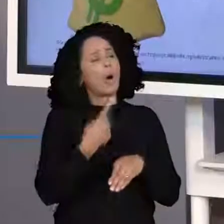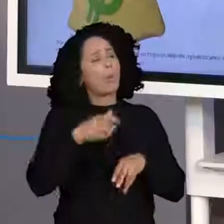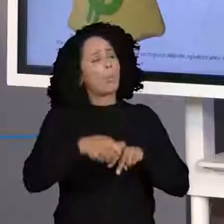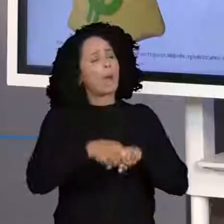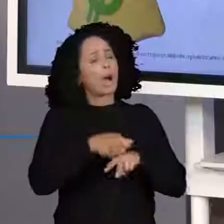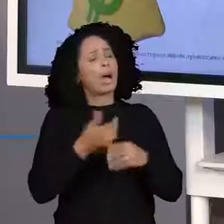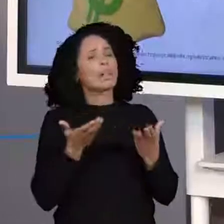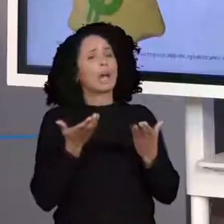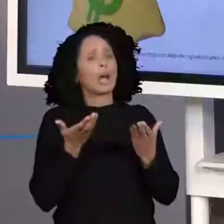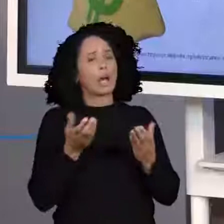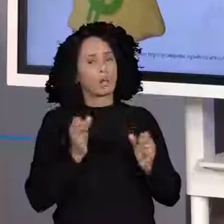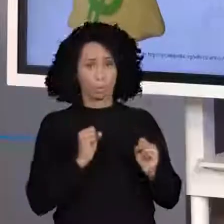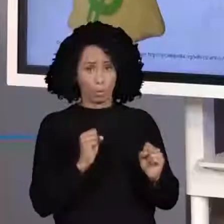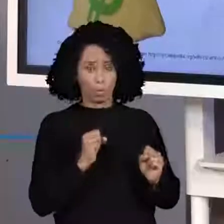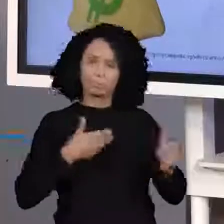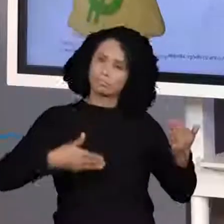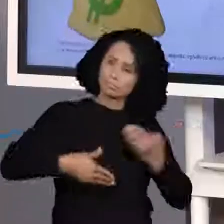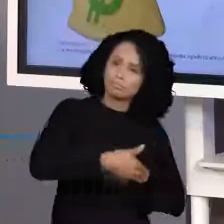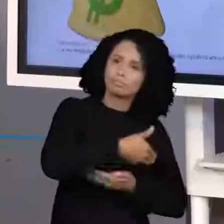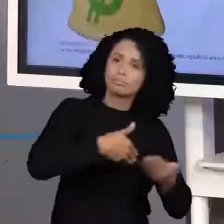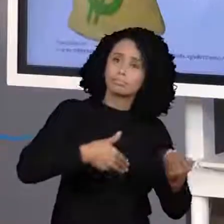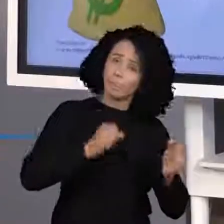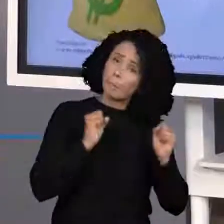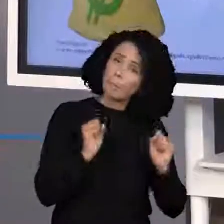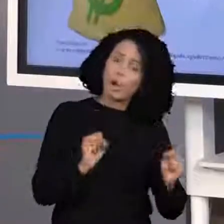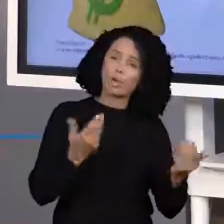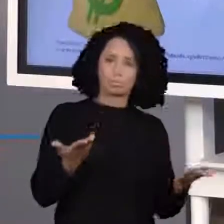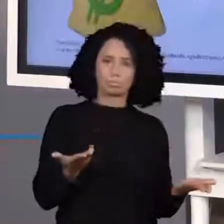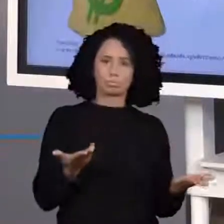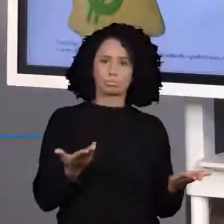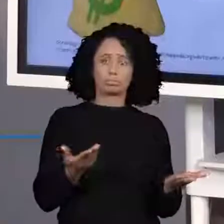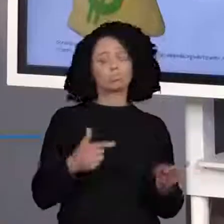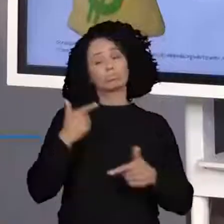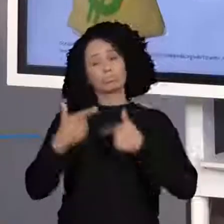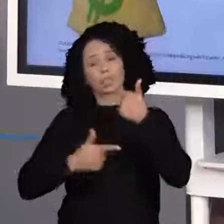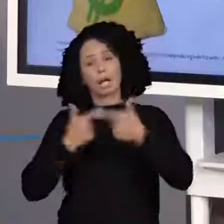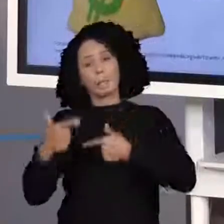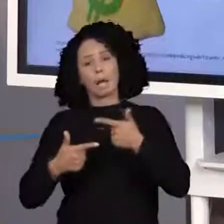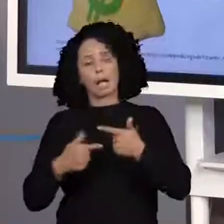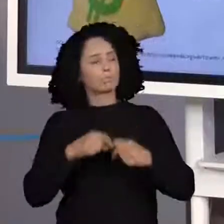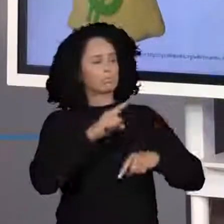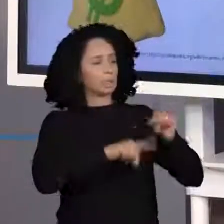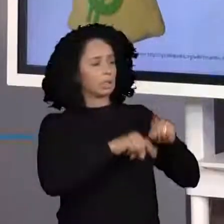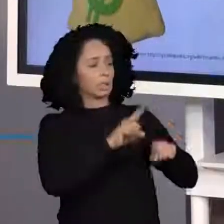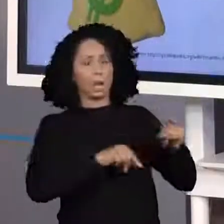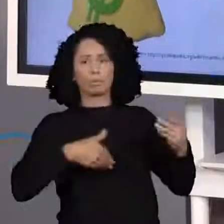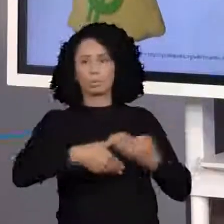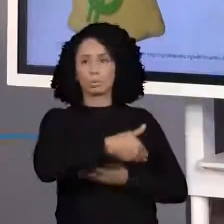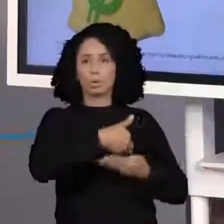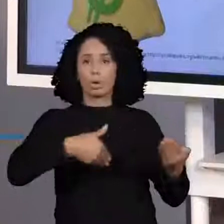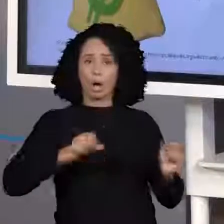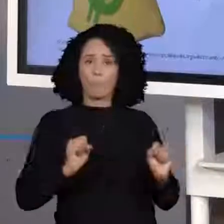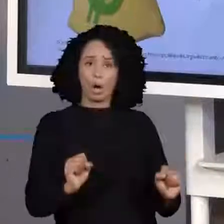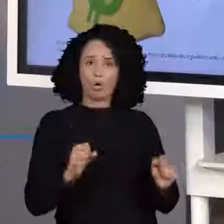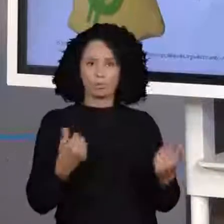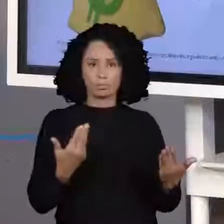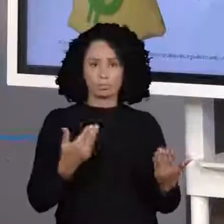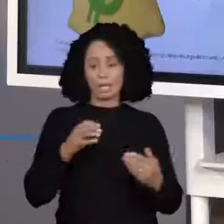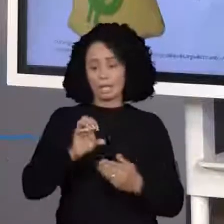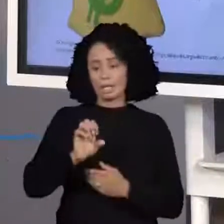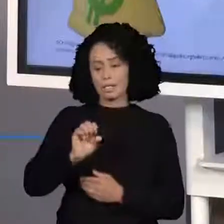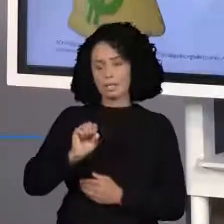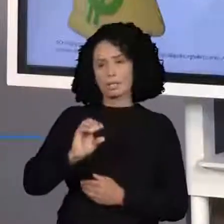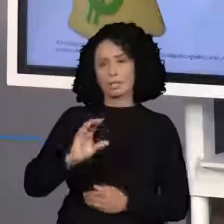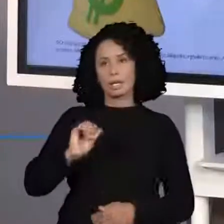olha só. Então, eu posso ter um serviço e também trocar por um produto. Então, o escambo ou a permuta